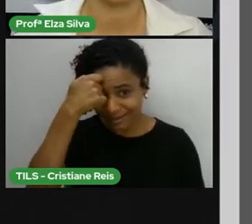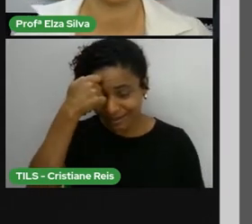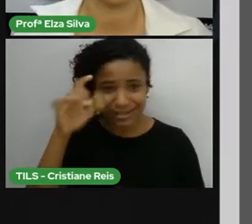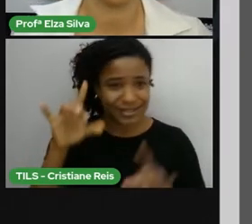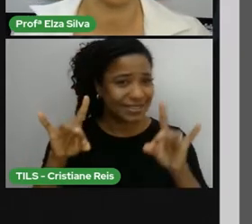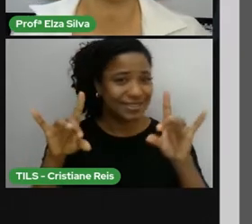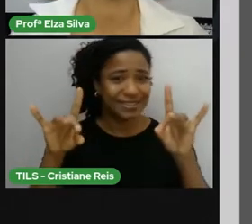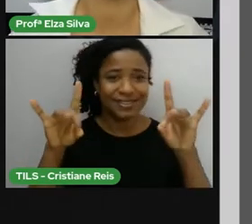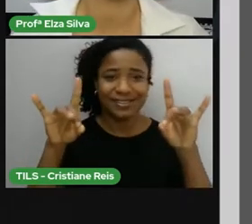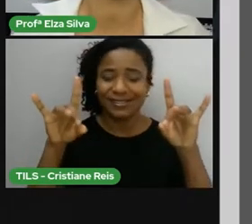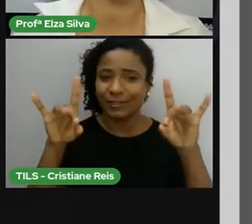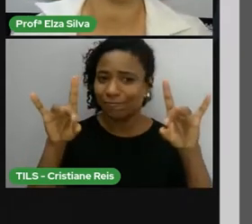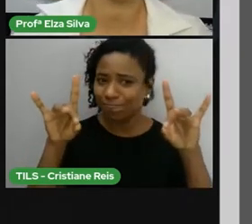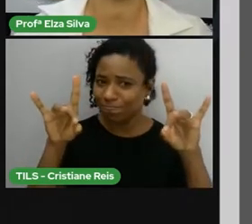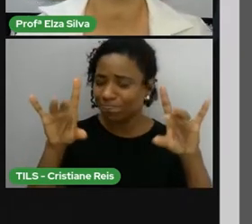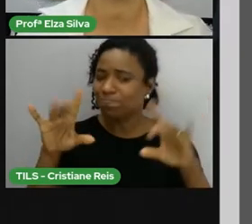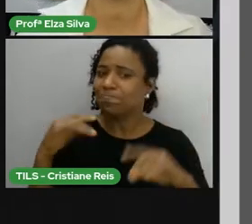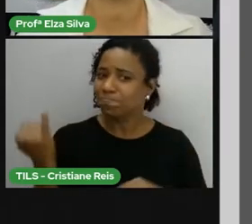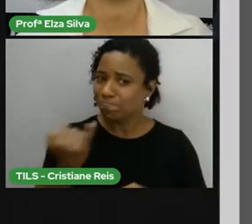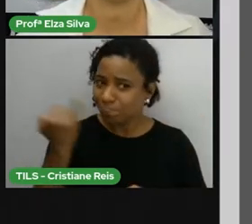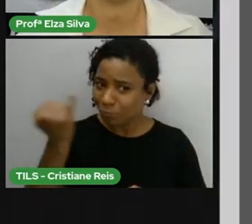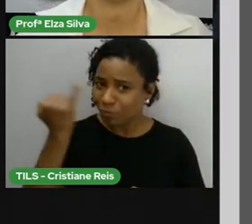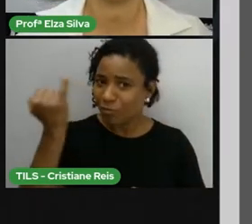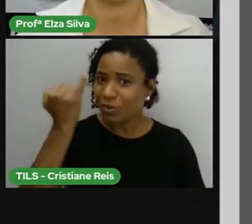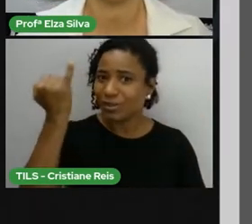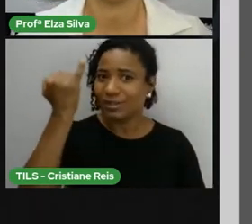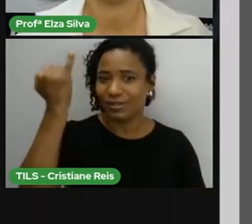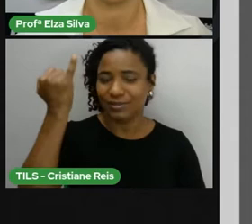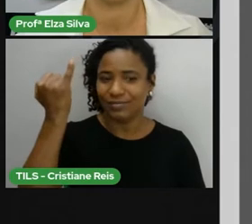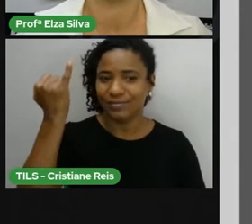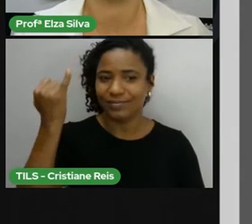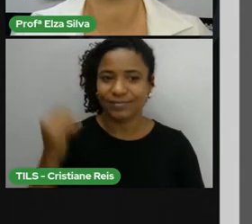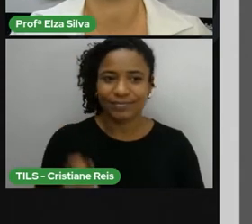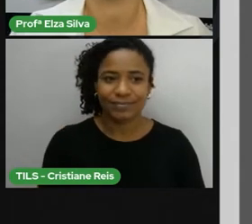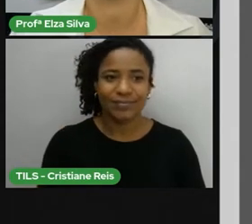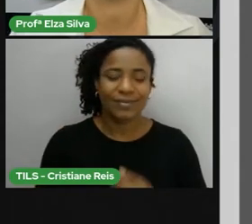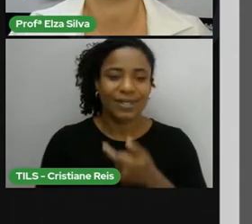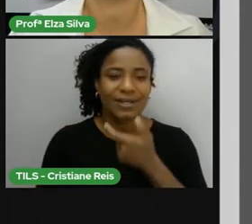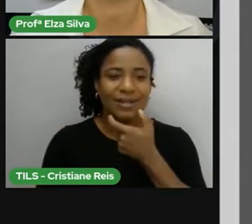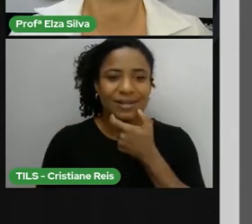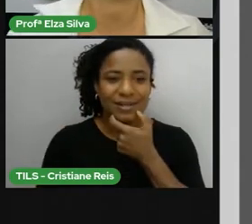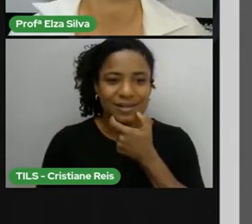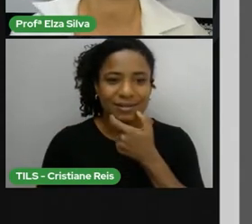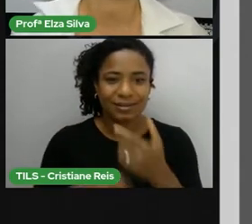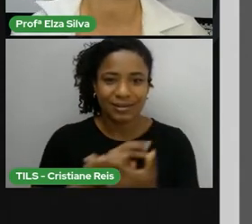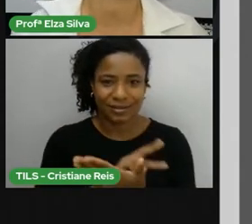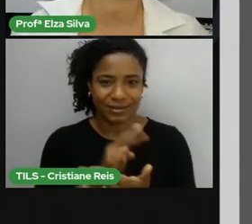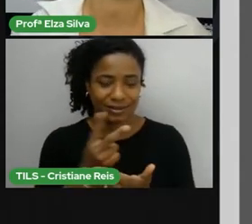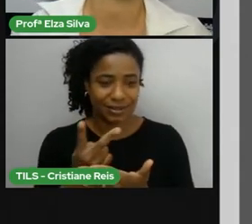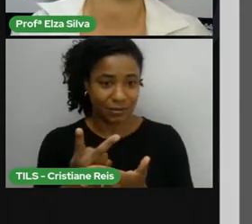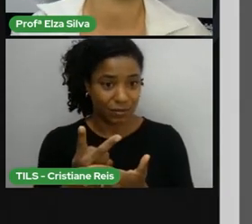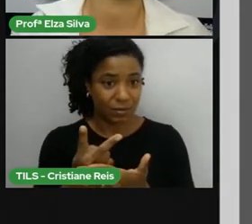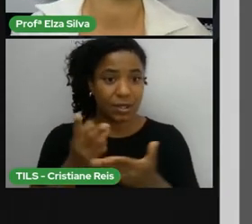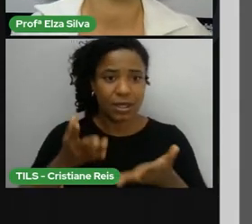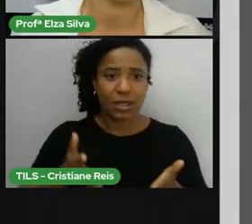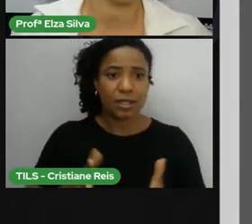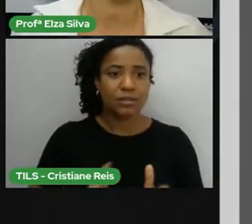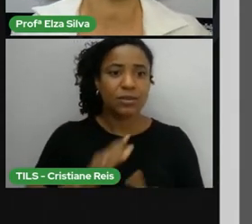Mandela was born in 1918, nasceu em 1918,